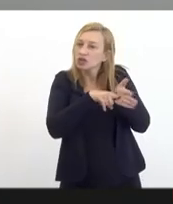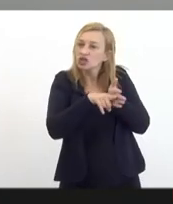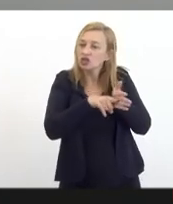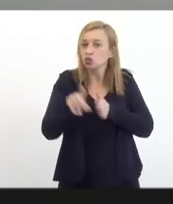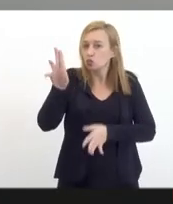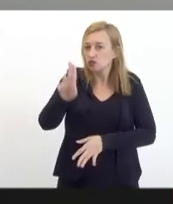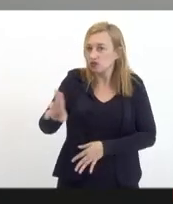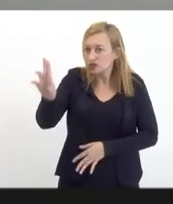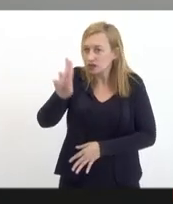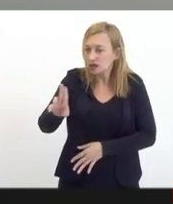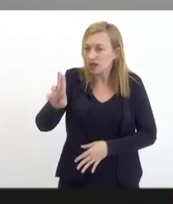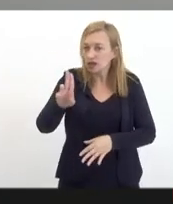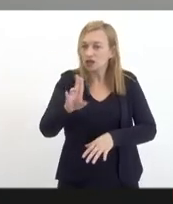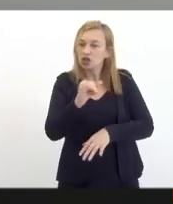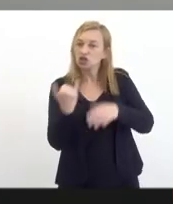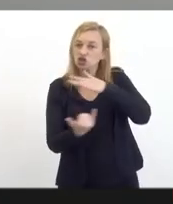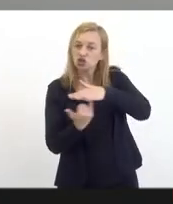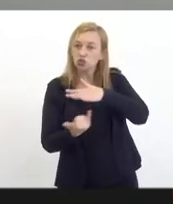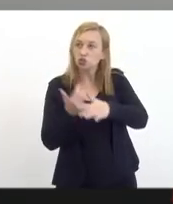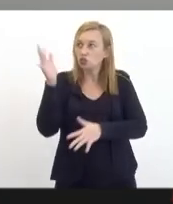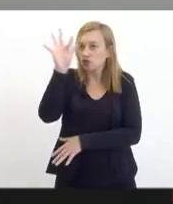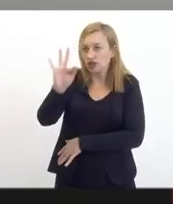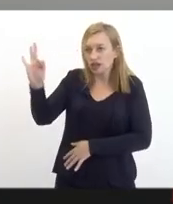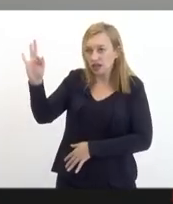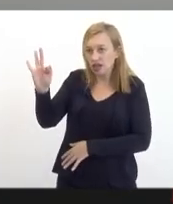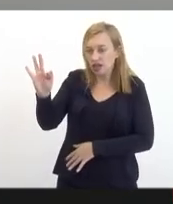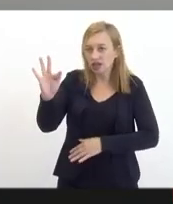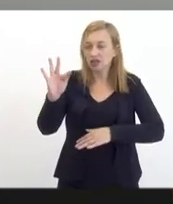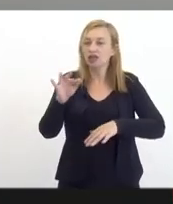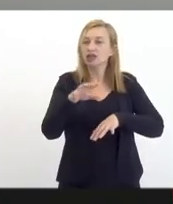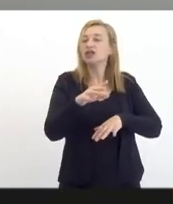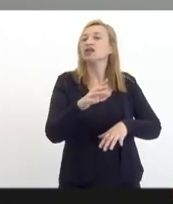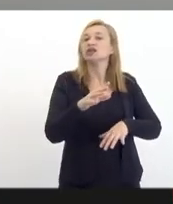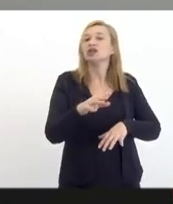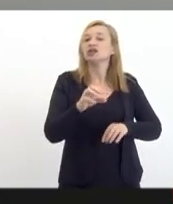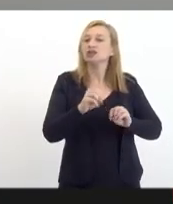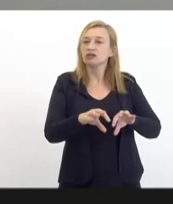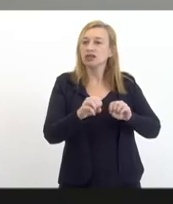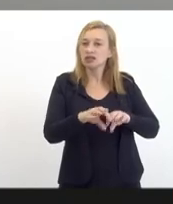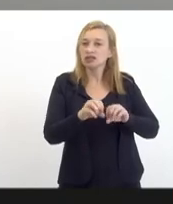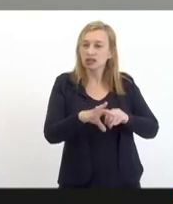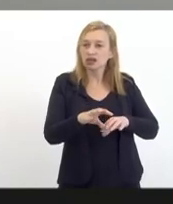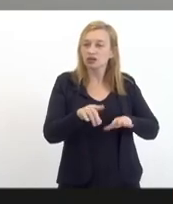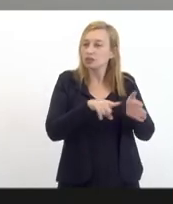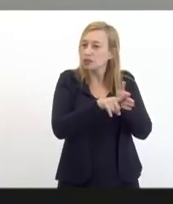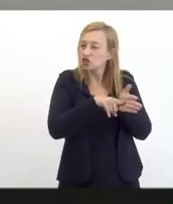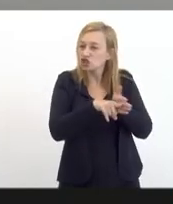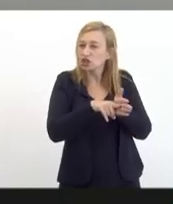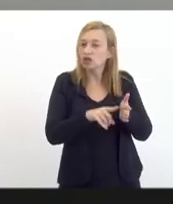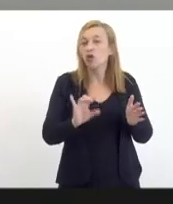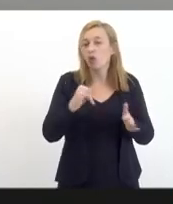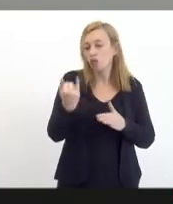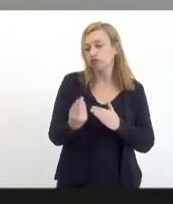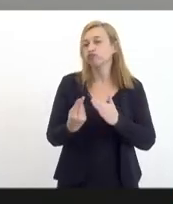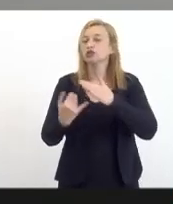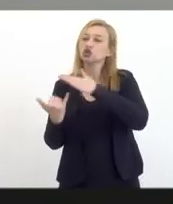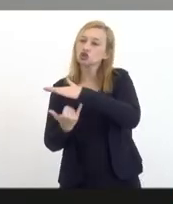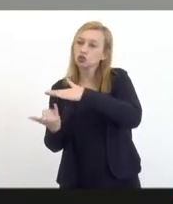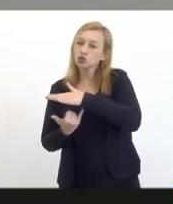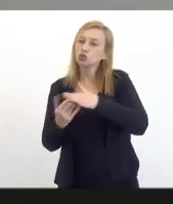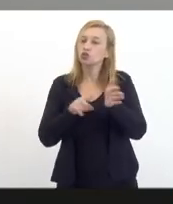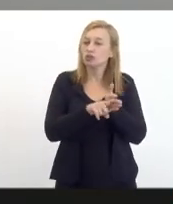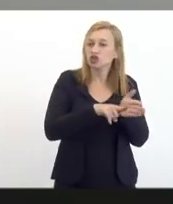universidade seja institutos da rede federal de educação profissional científica e tecnológica seja institutos de pesquisa especializados estaduais